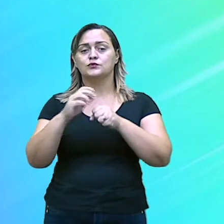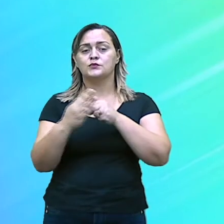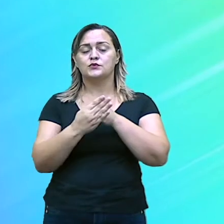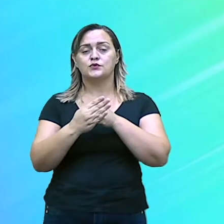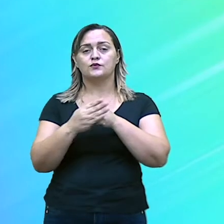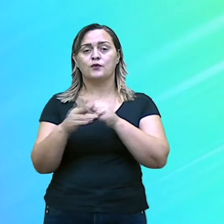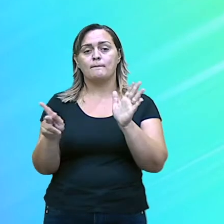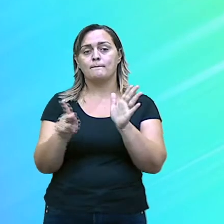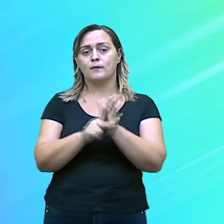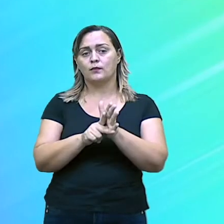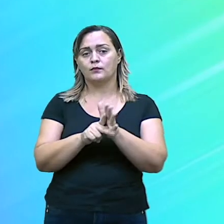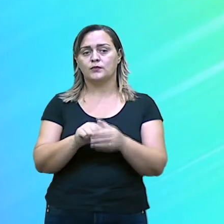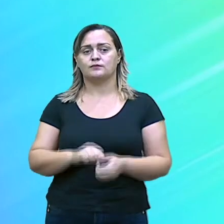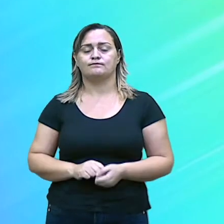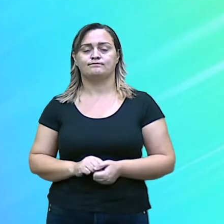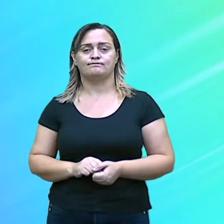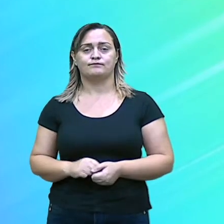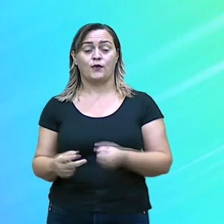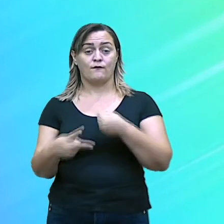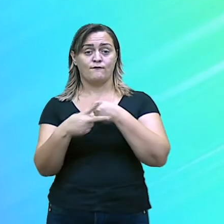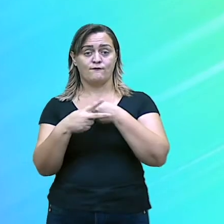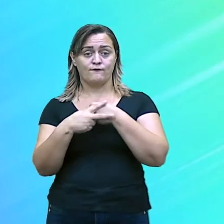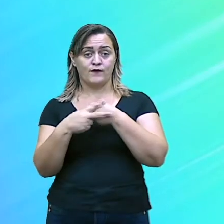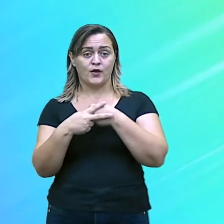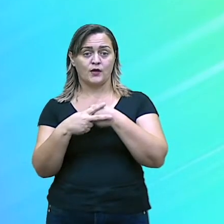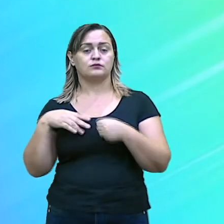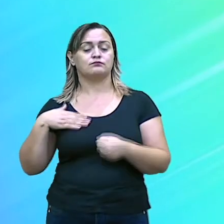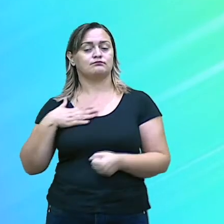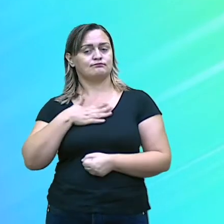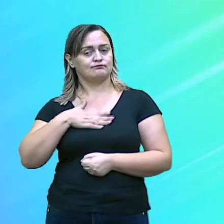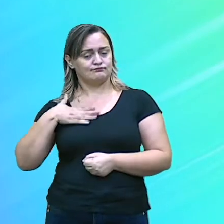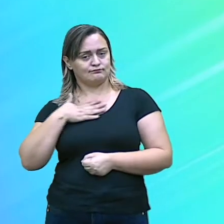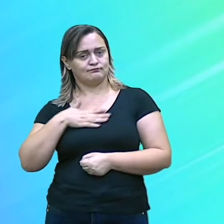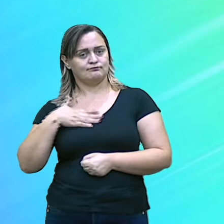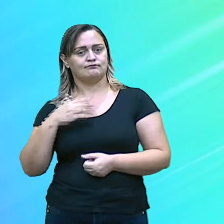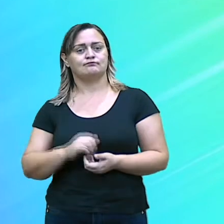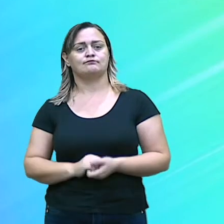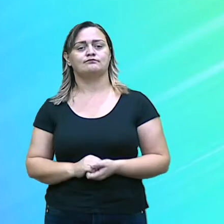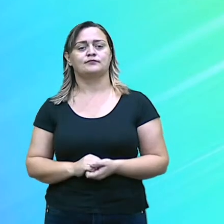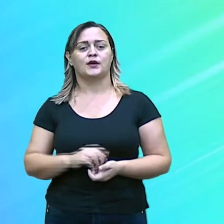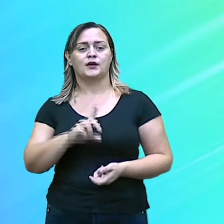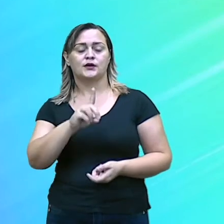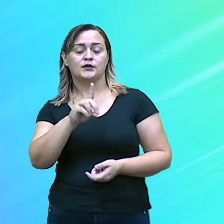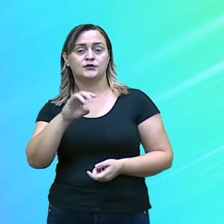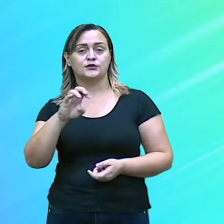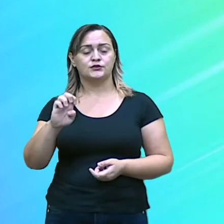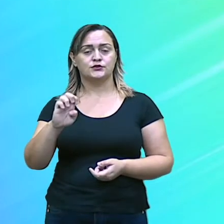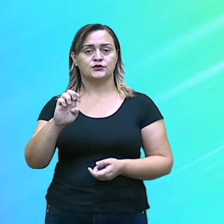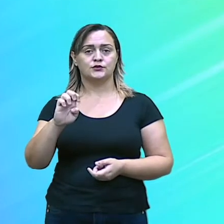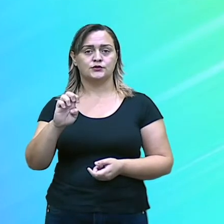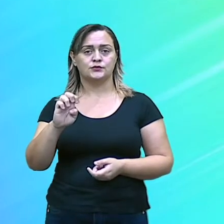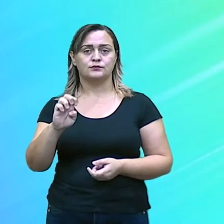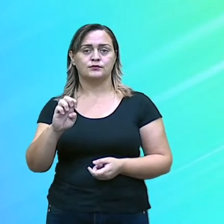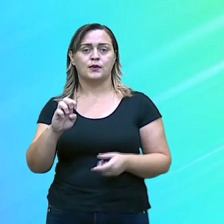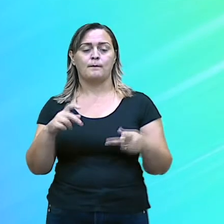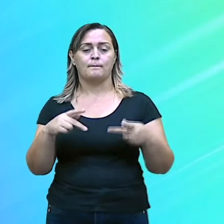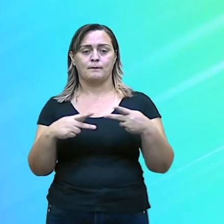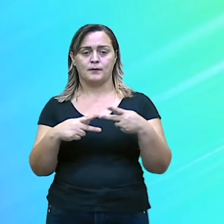o verbo? Gostam, não é mesmo? Palavrinha de uma preposição. Estudar.